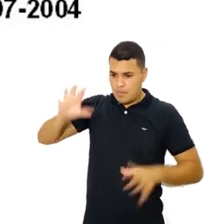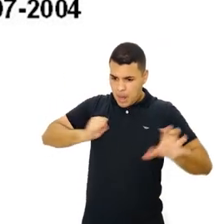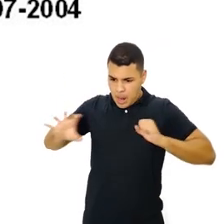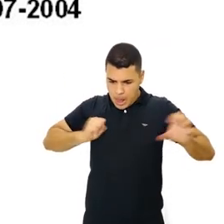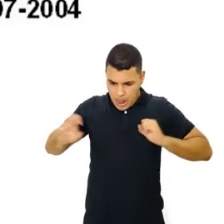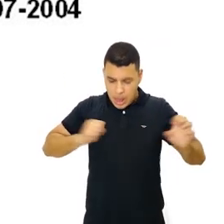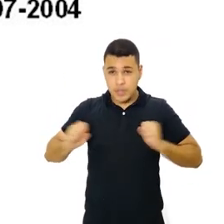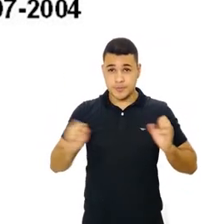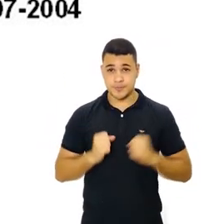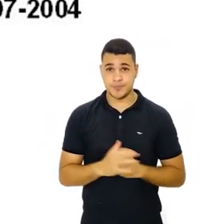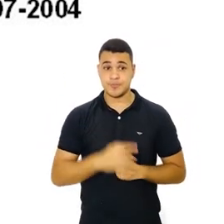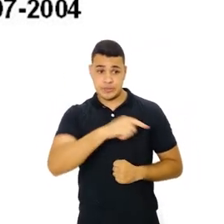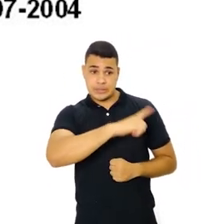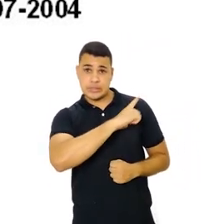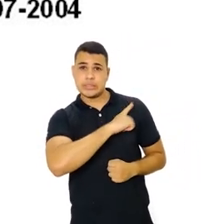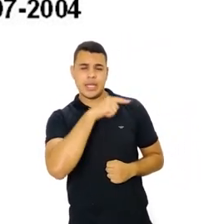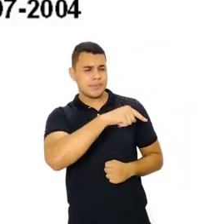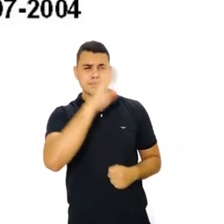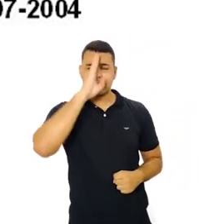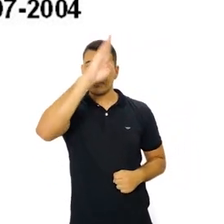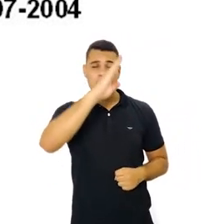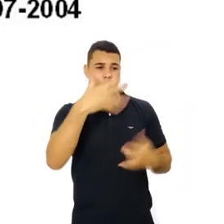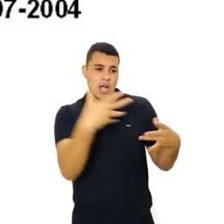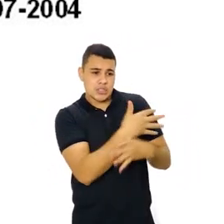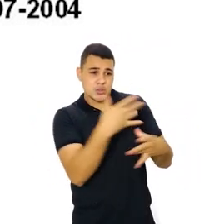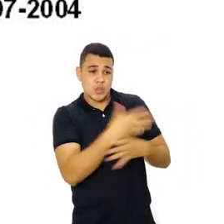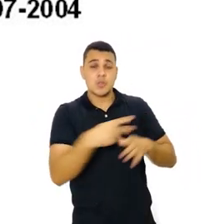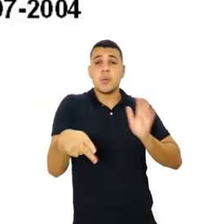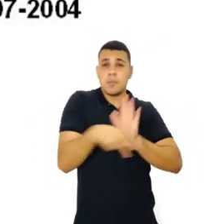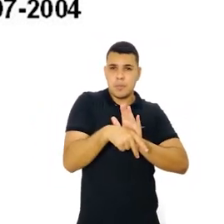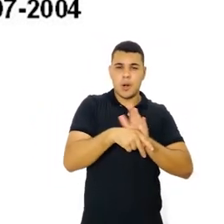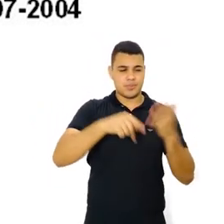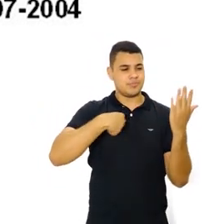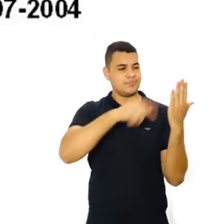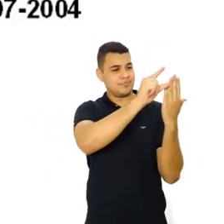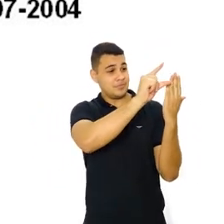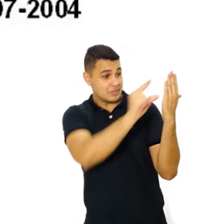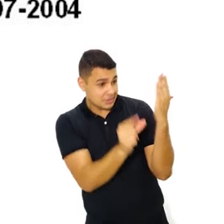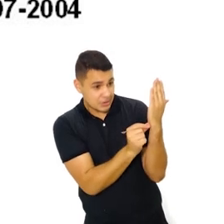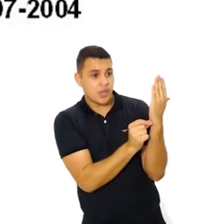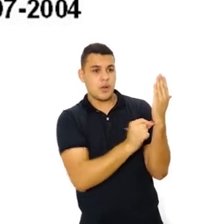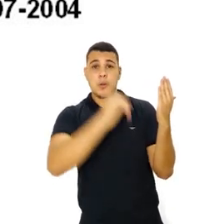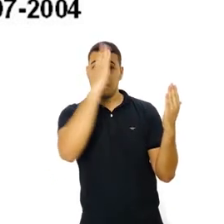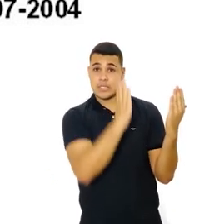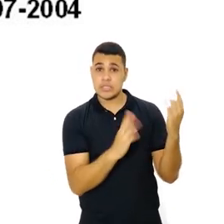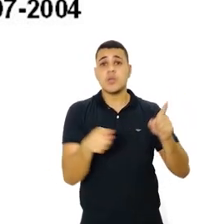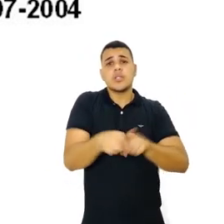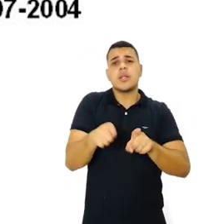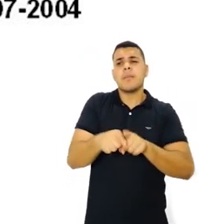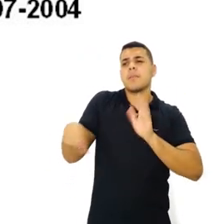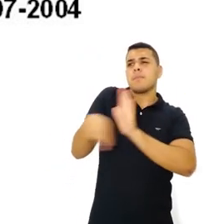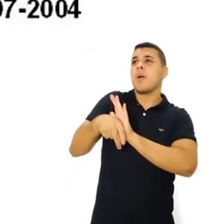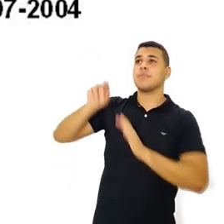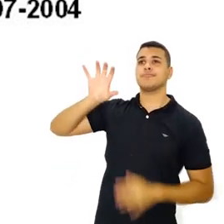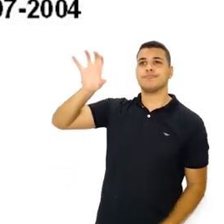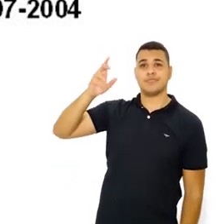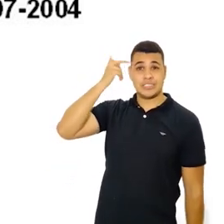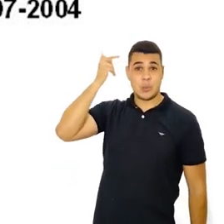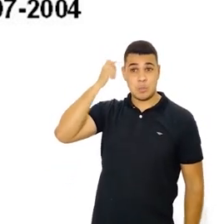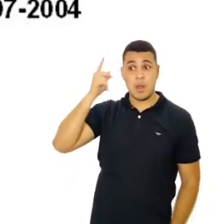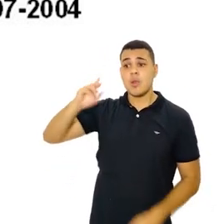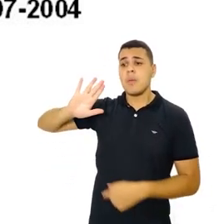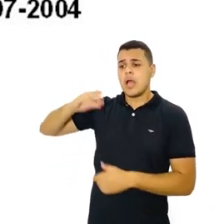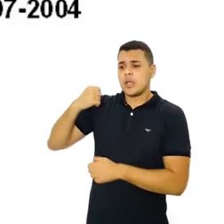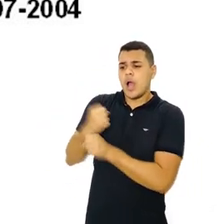evolução da AIDS. Nós temos a AIDS inicialmente atingindo principalmente as cidades do litoral brasileiro e parte de São